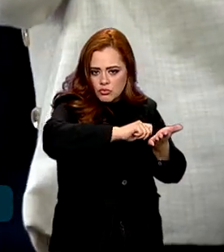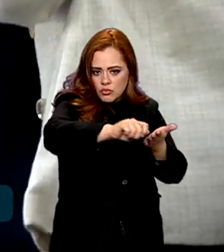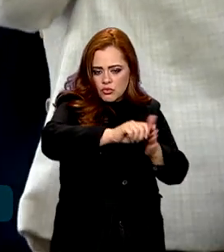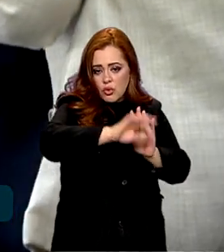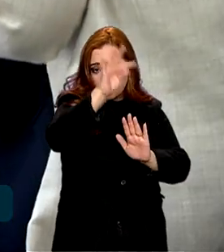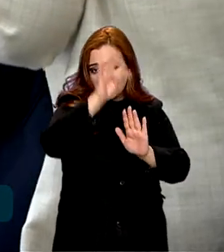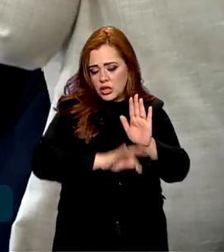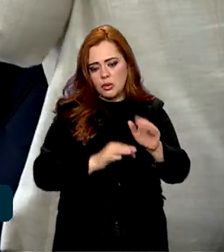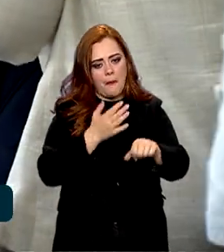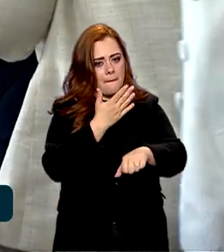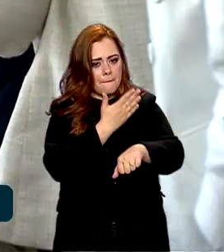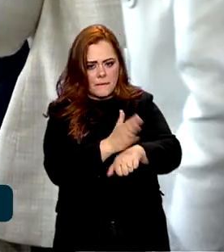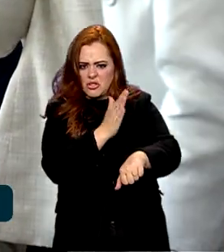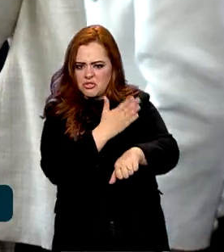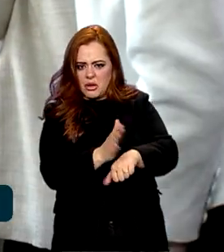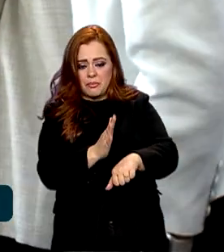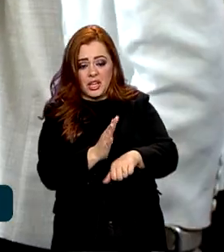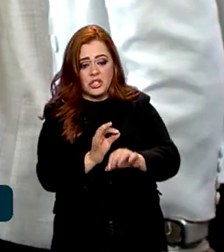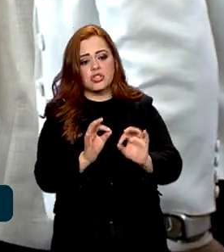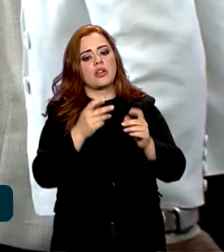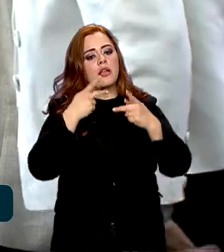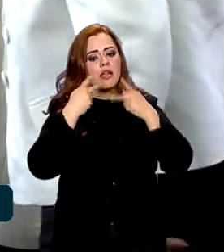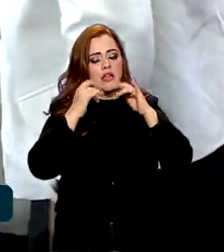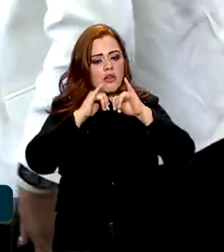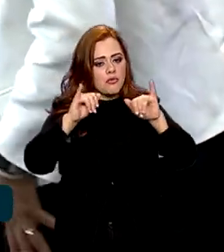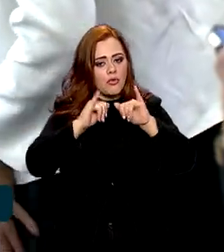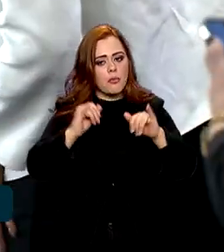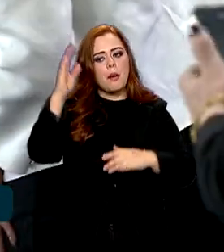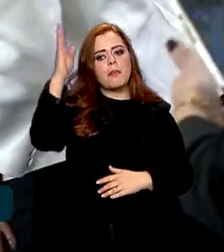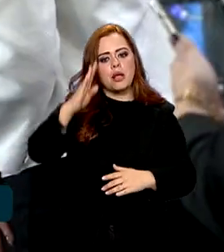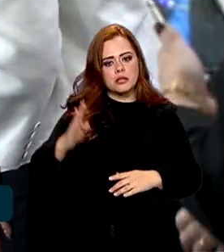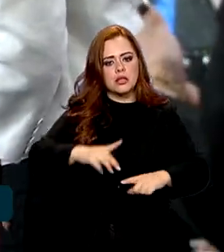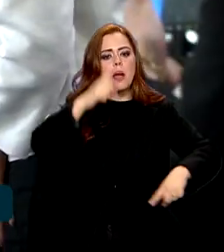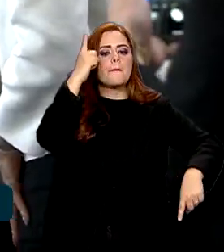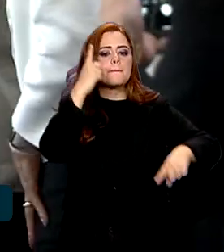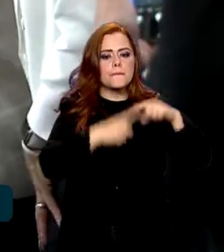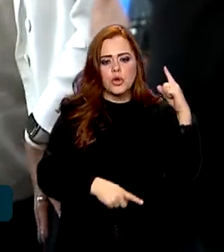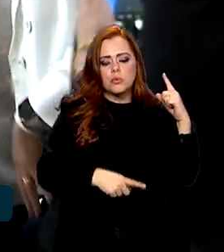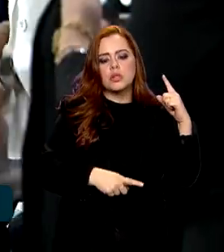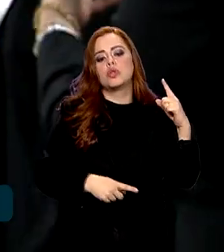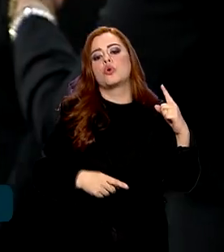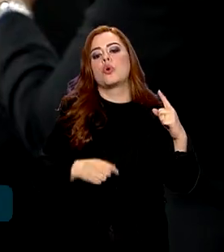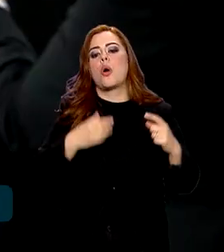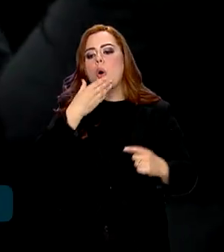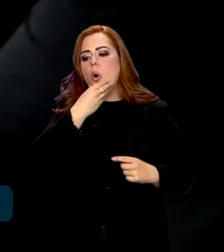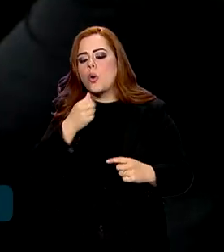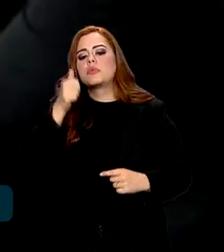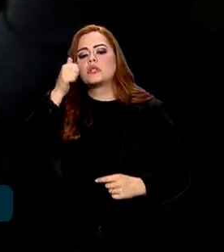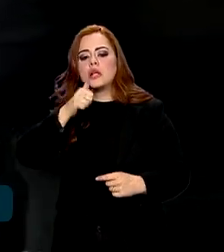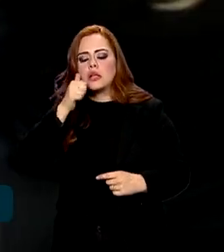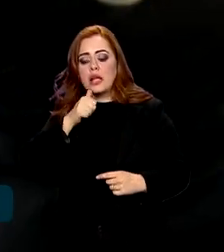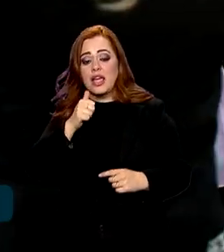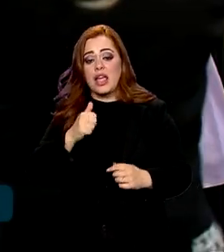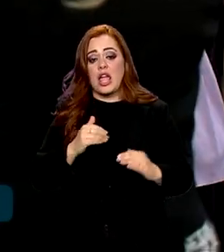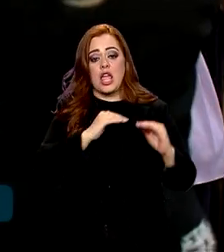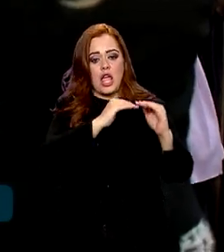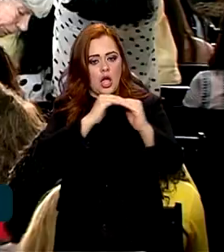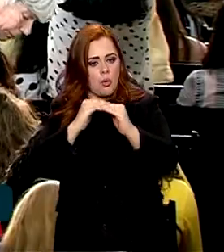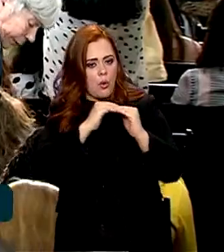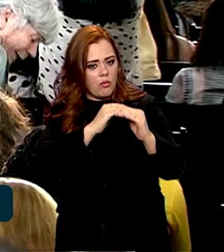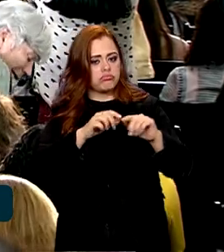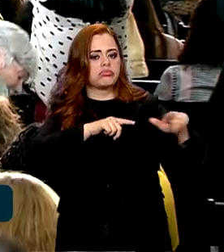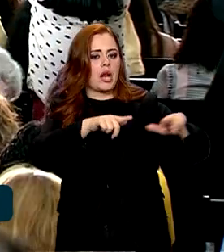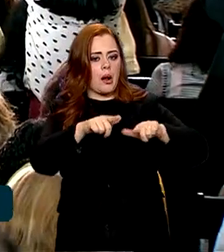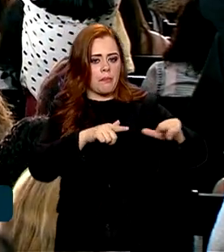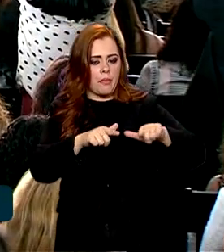praticamente desenha que no Brasil é proibido que homens e mulheres em cargos iguais